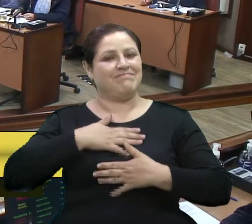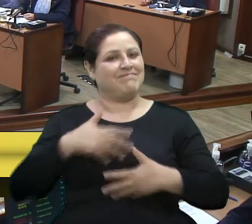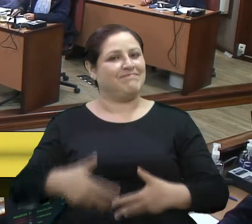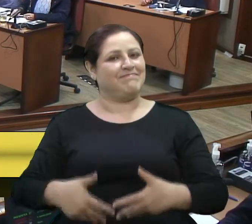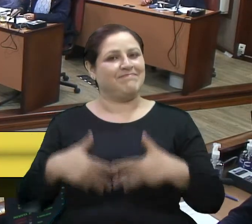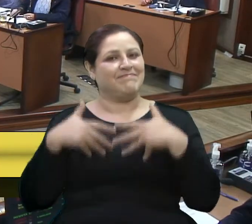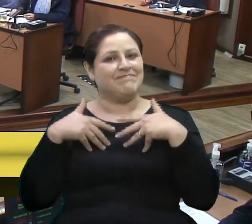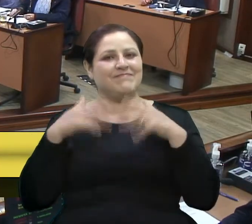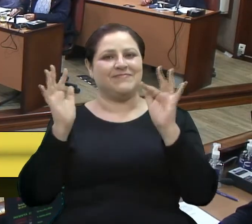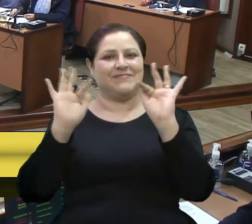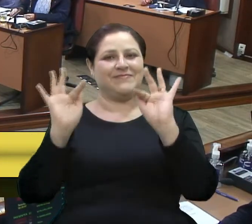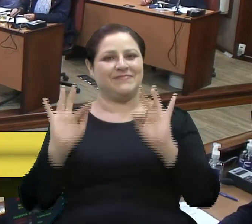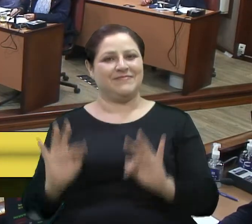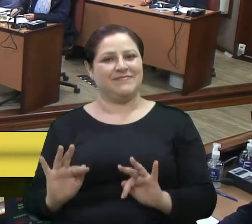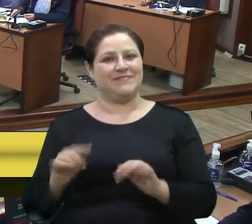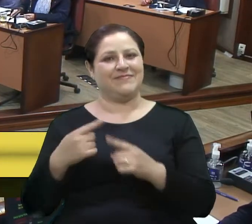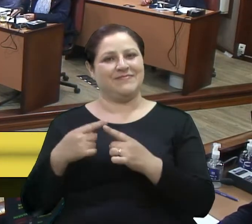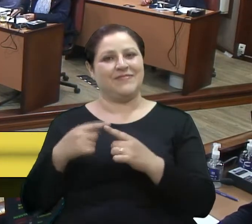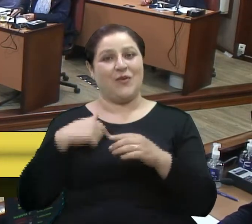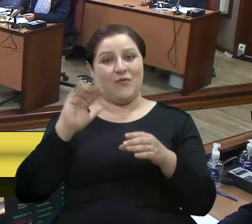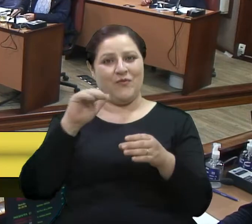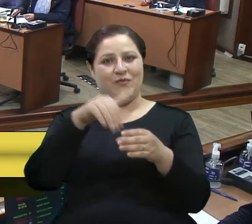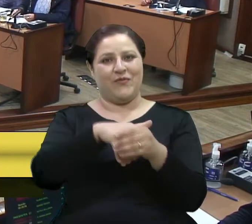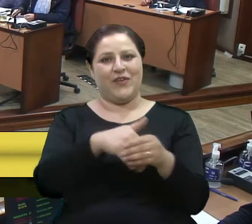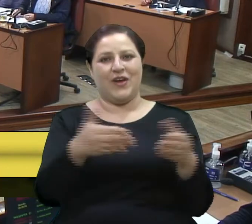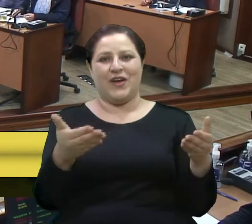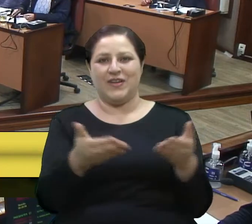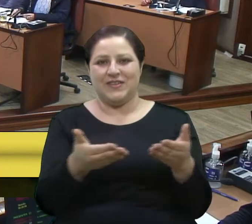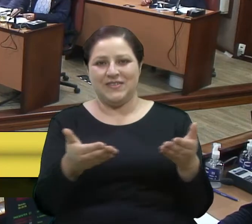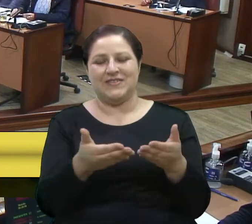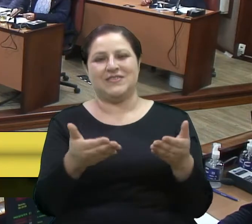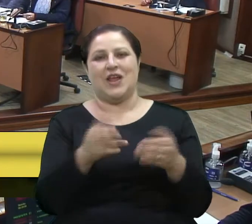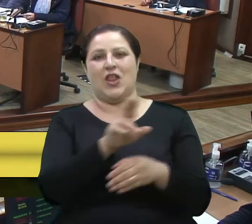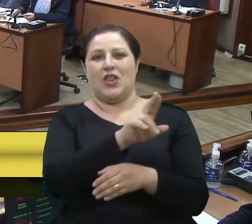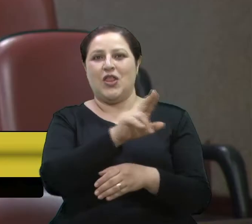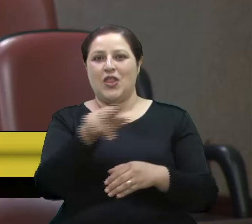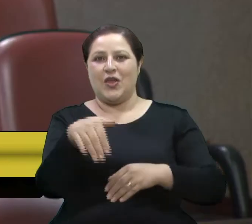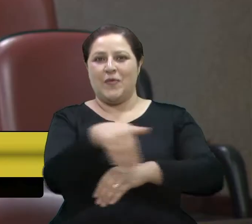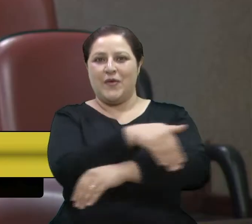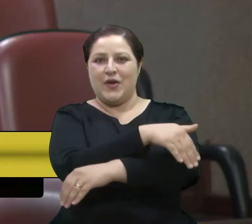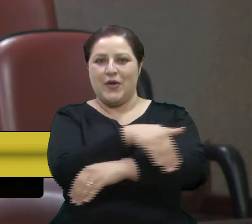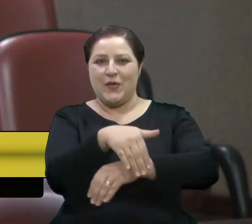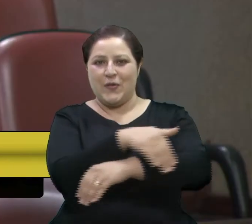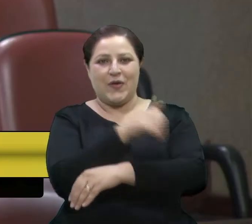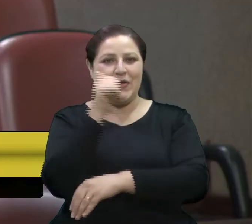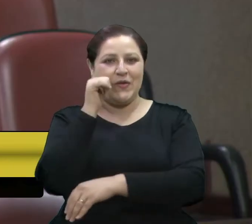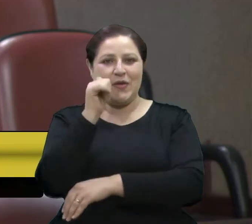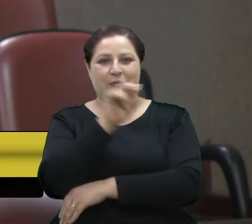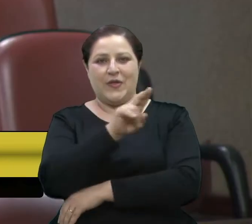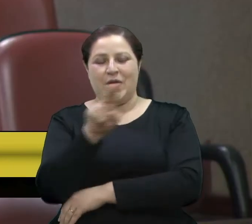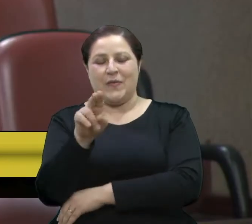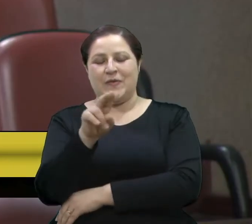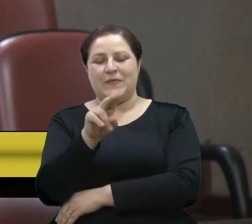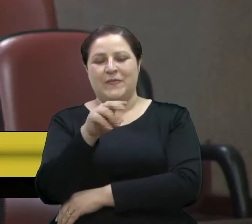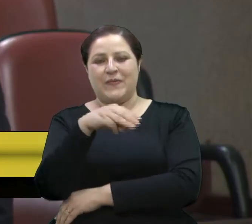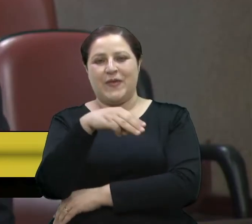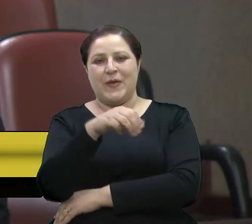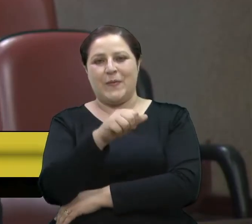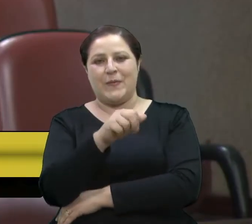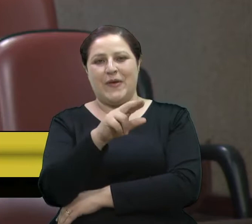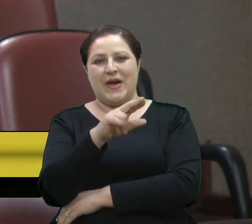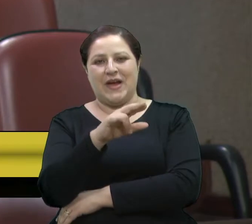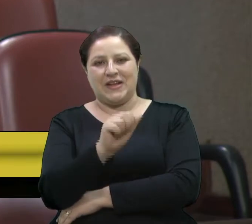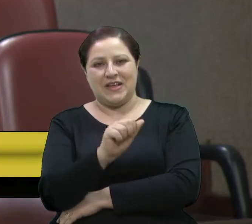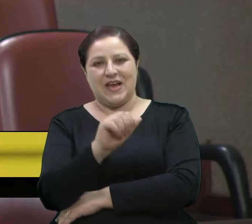feliz por estar votando hoje em nome dessa rua da Dona Maria Isabel Hector Gatti.